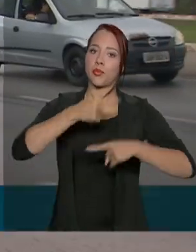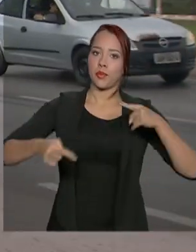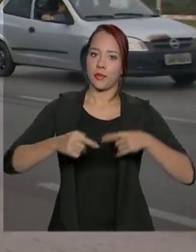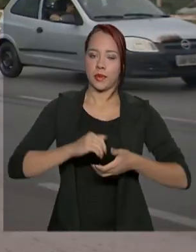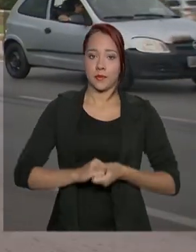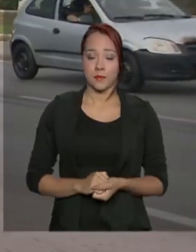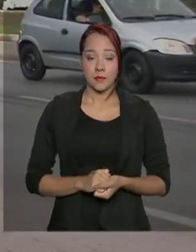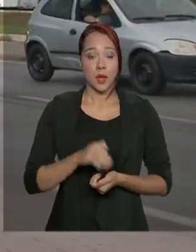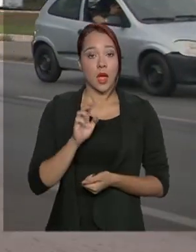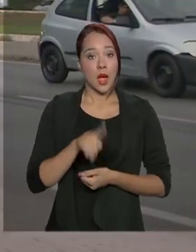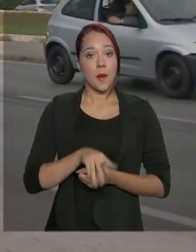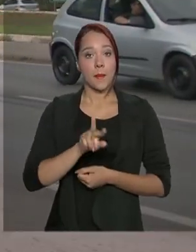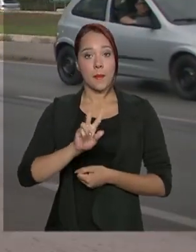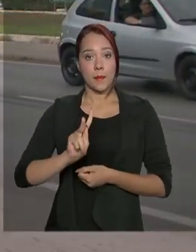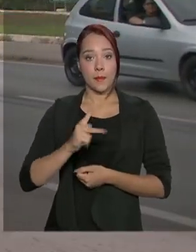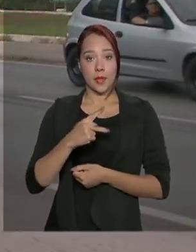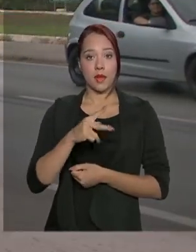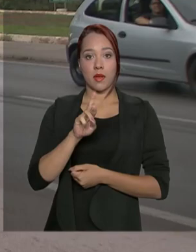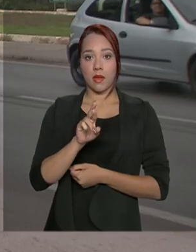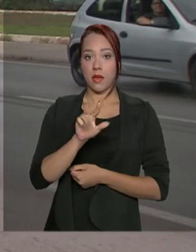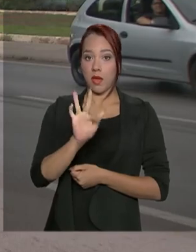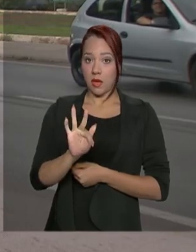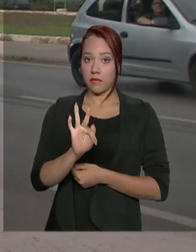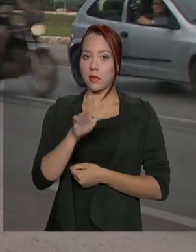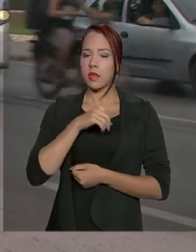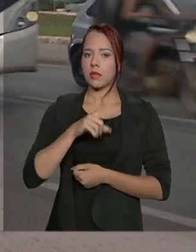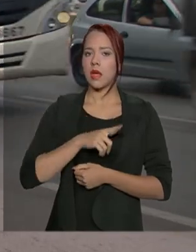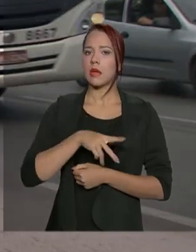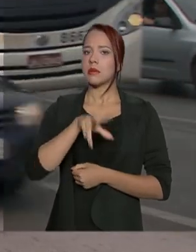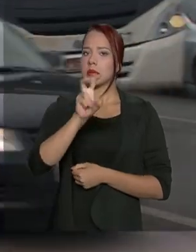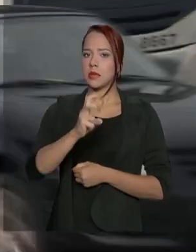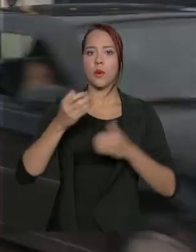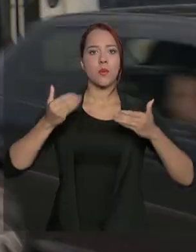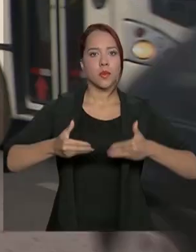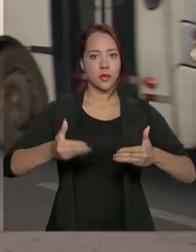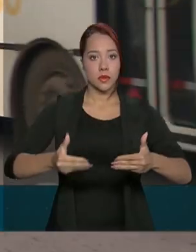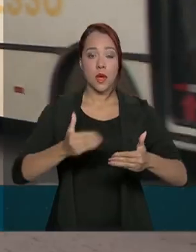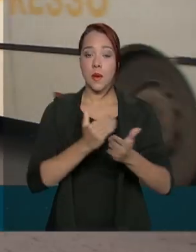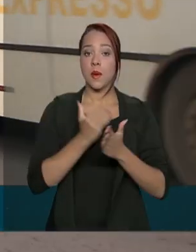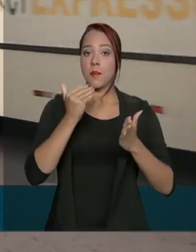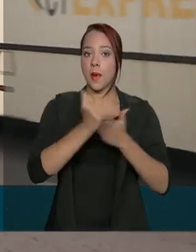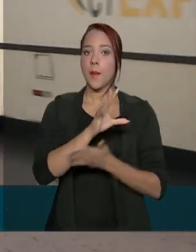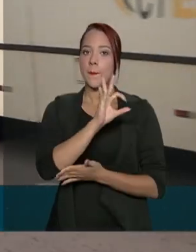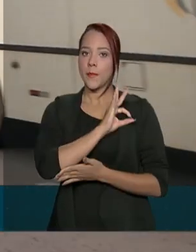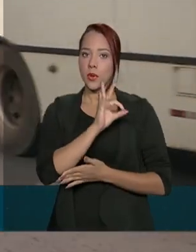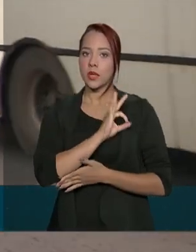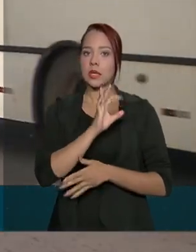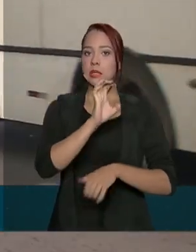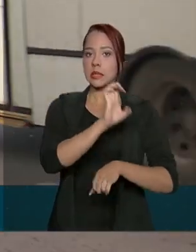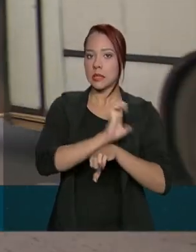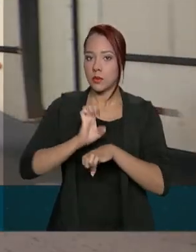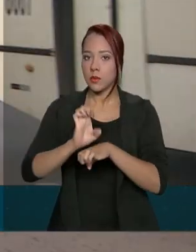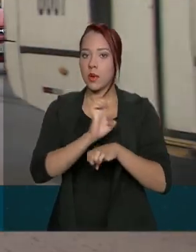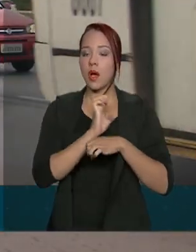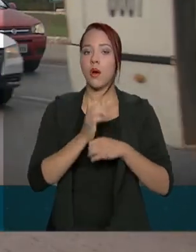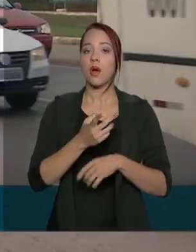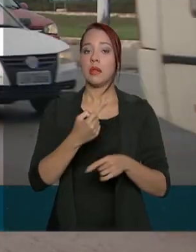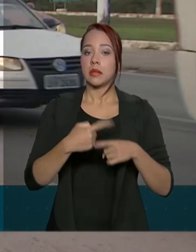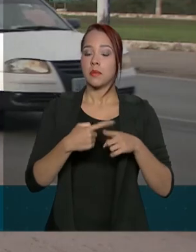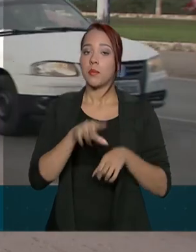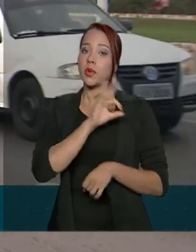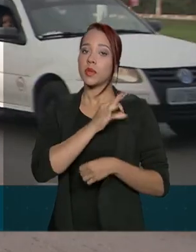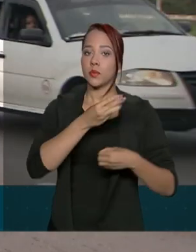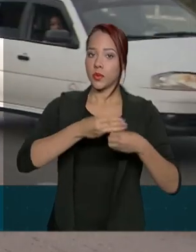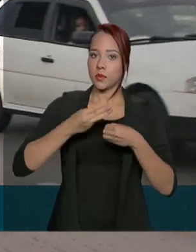com a PRF, a ação especial envolve cinco ministérios, além das polícias estaduais, guardas municipais e outros